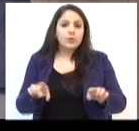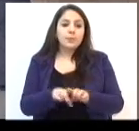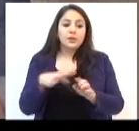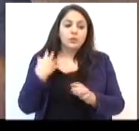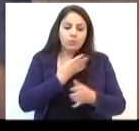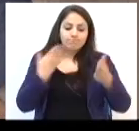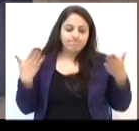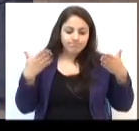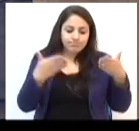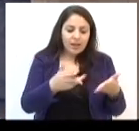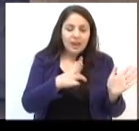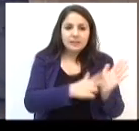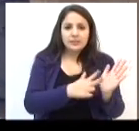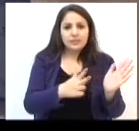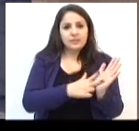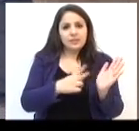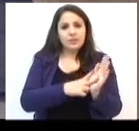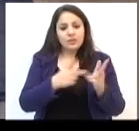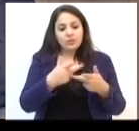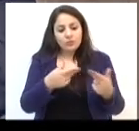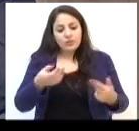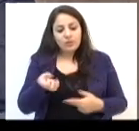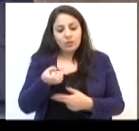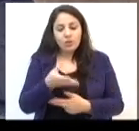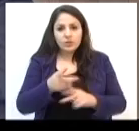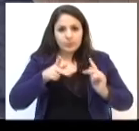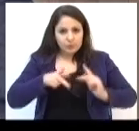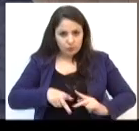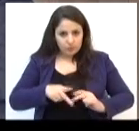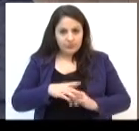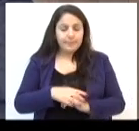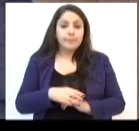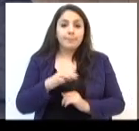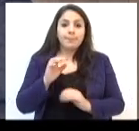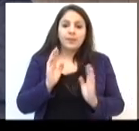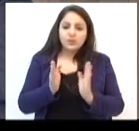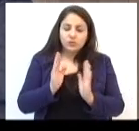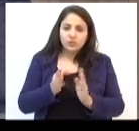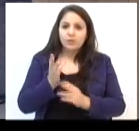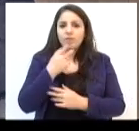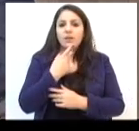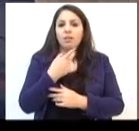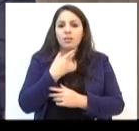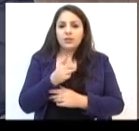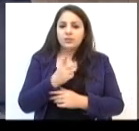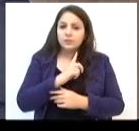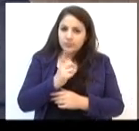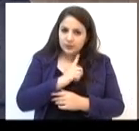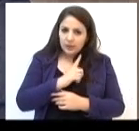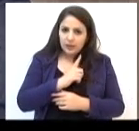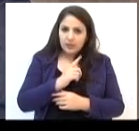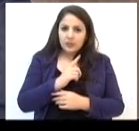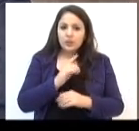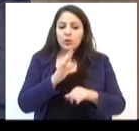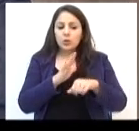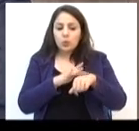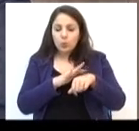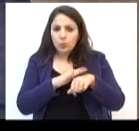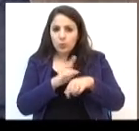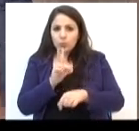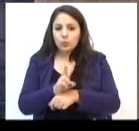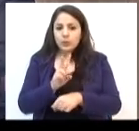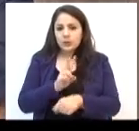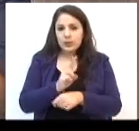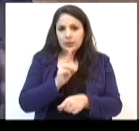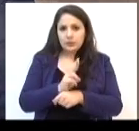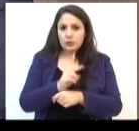toda a atenção nos casos novos, os casos já diagnosticados, eles ficam sobre tratamento